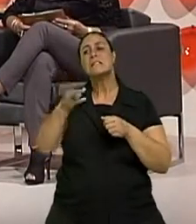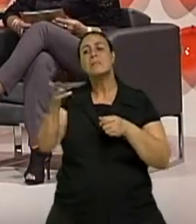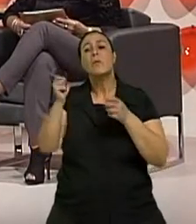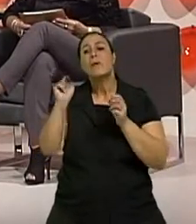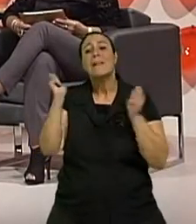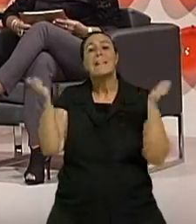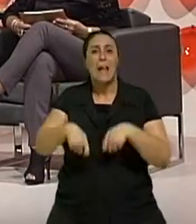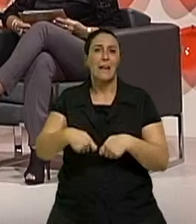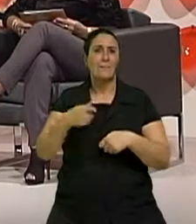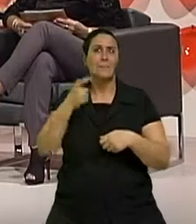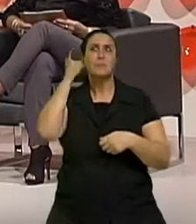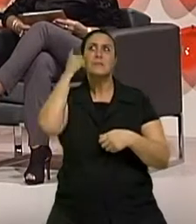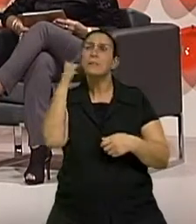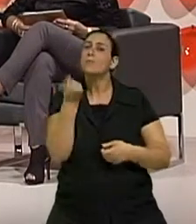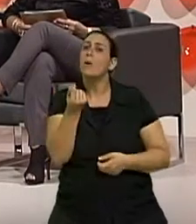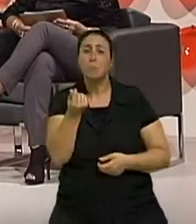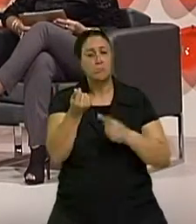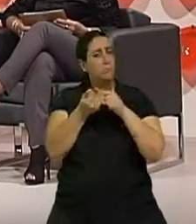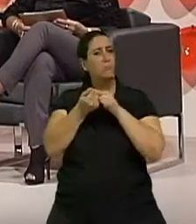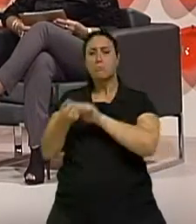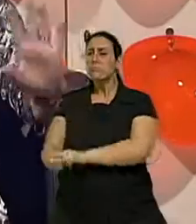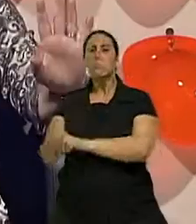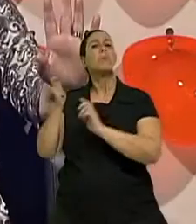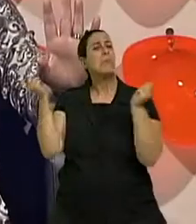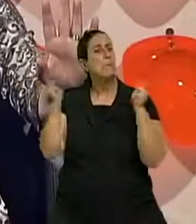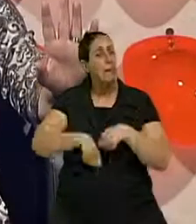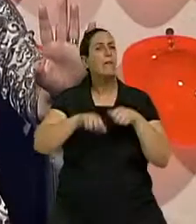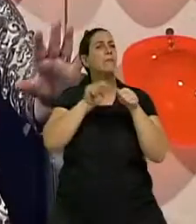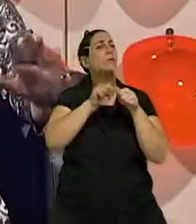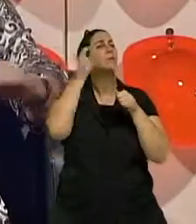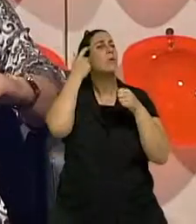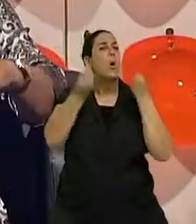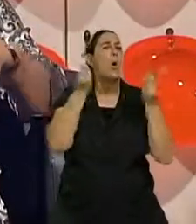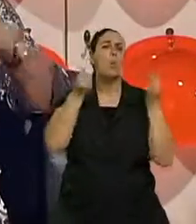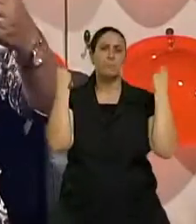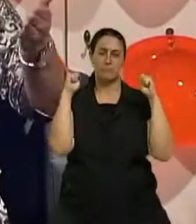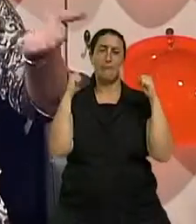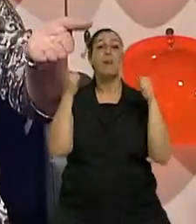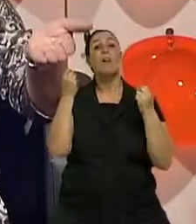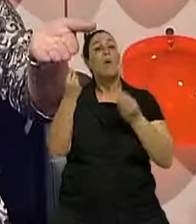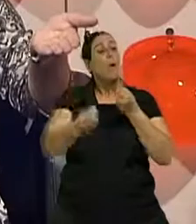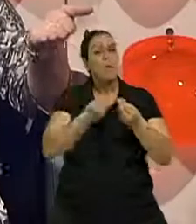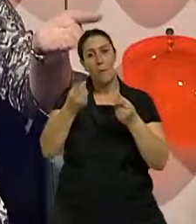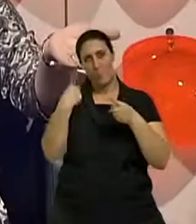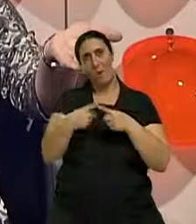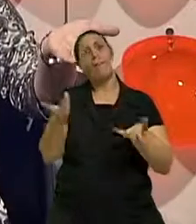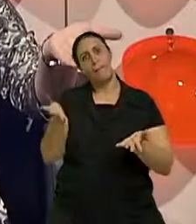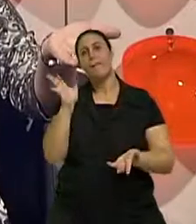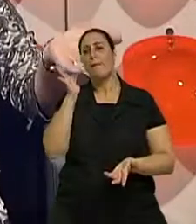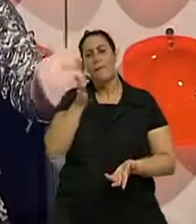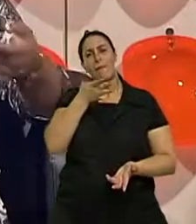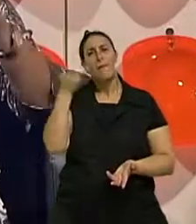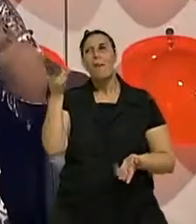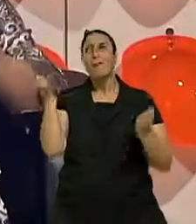condições que a gente Que a gente tem. Perfeito. Depois, vamos ver outras alternativas. É lógico que sempre existe a possibilidade de uso